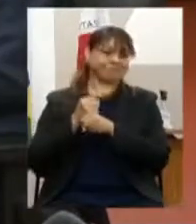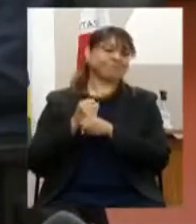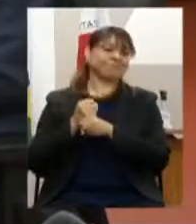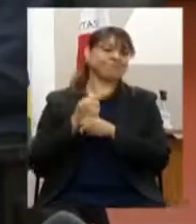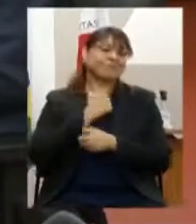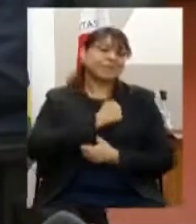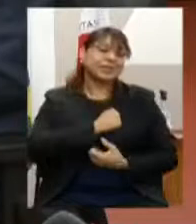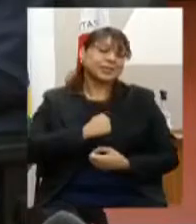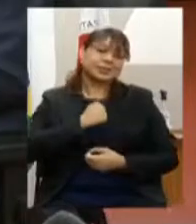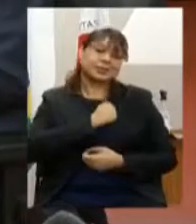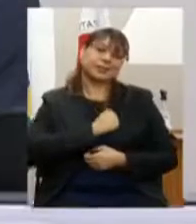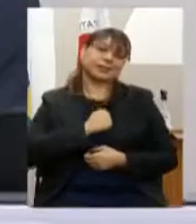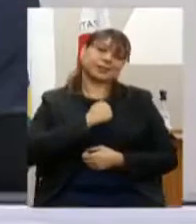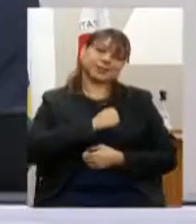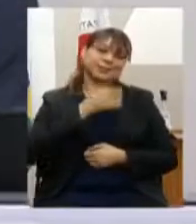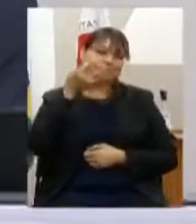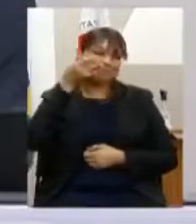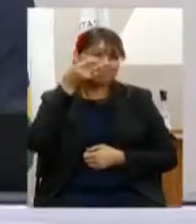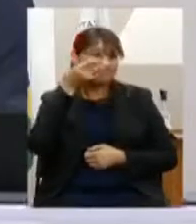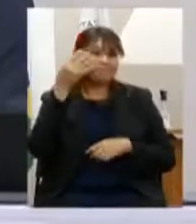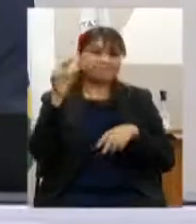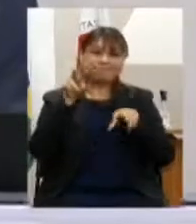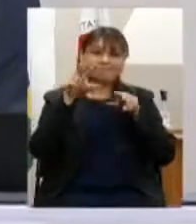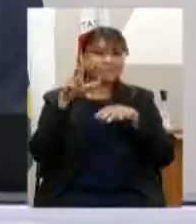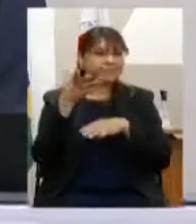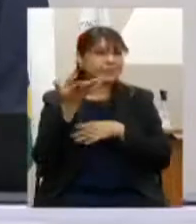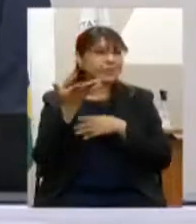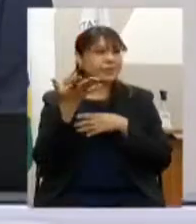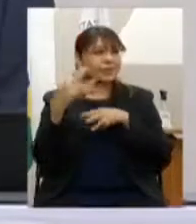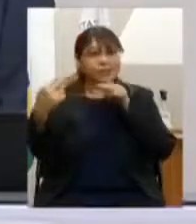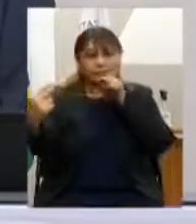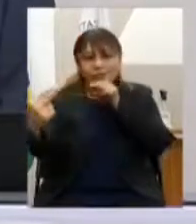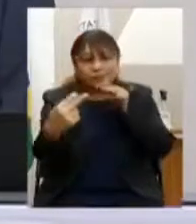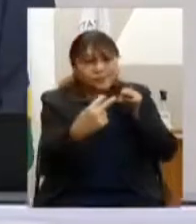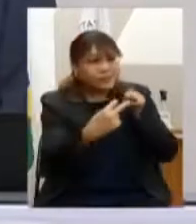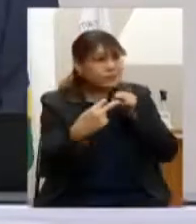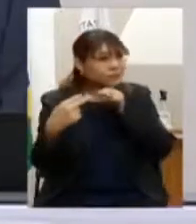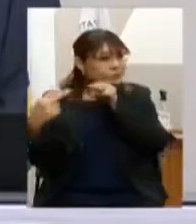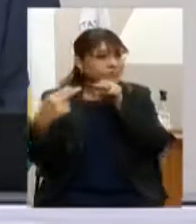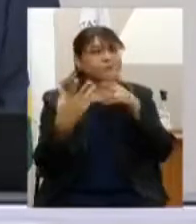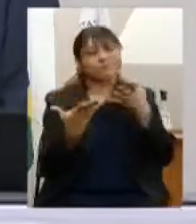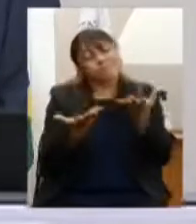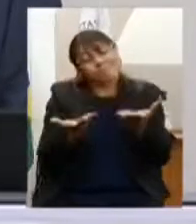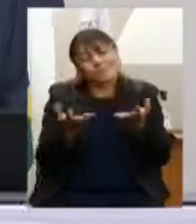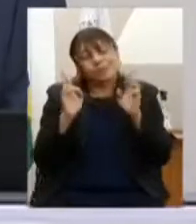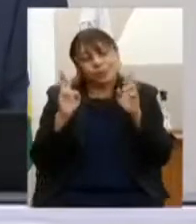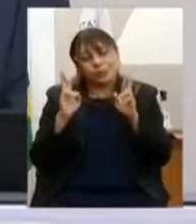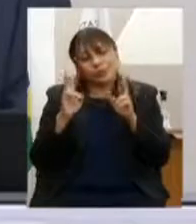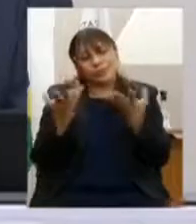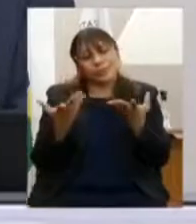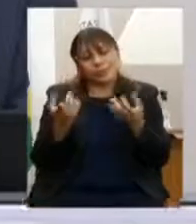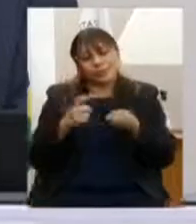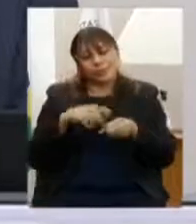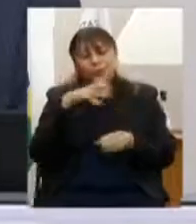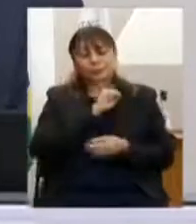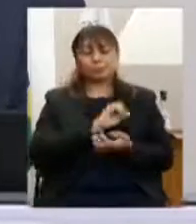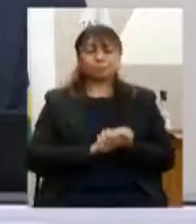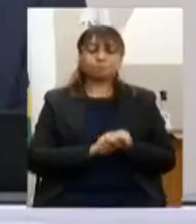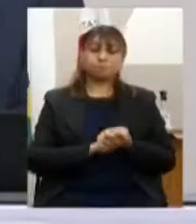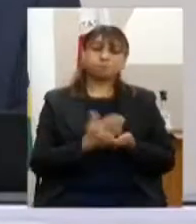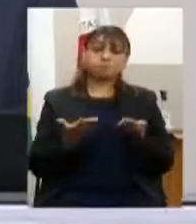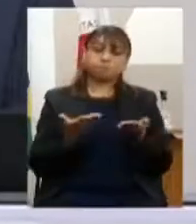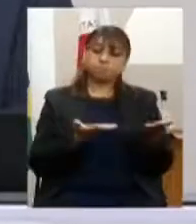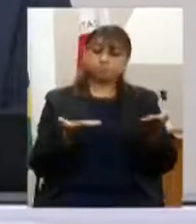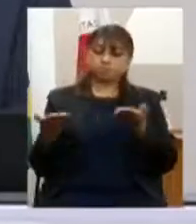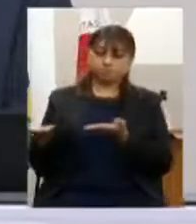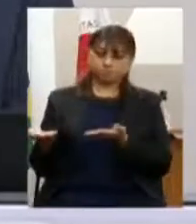saudade daqueles momentos, mas se faz necessário que seja feito assim. Mas retornaremos, se Deus quiser. Eu vou passar agora, para